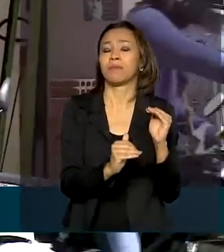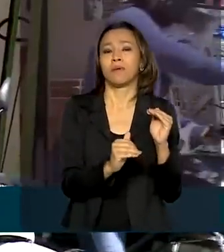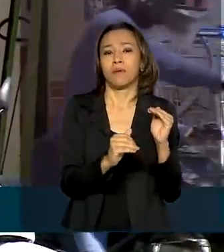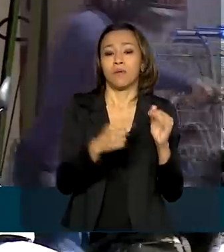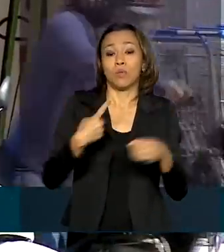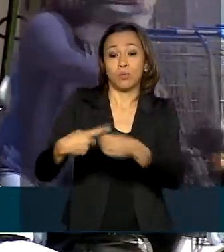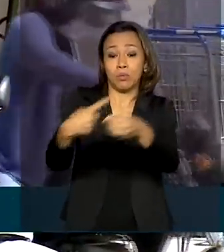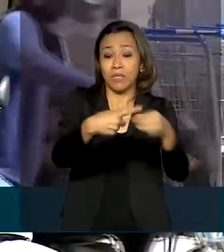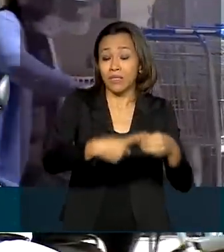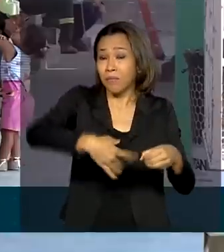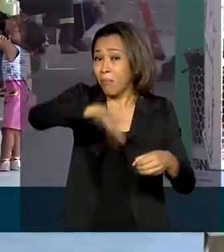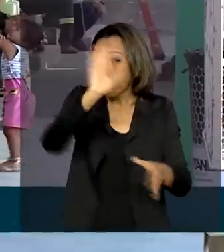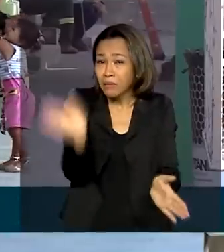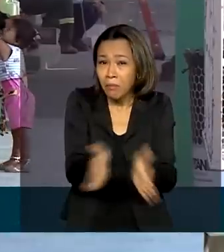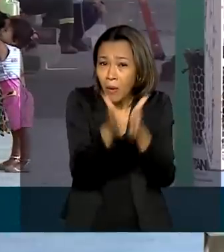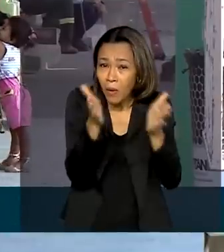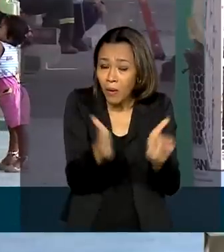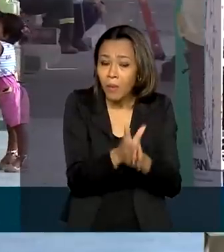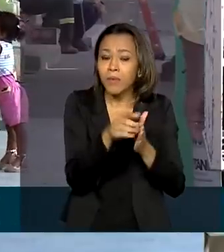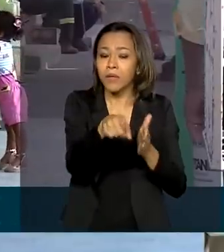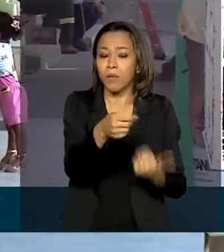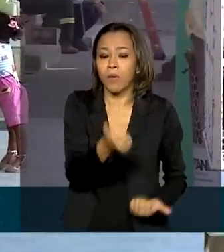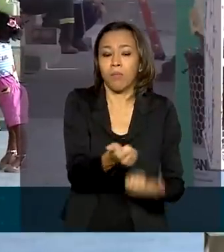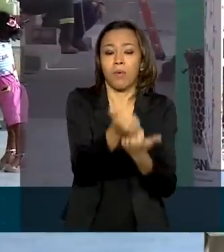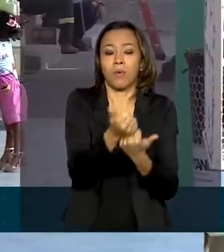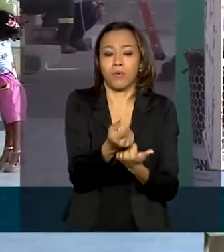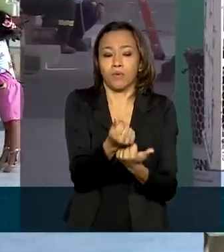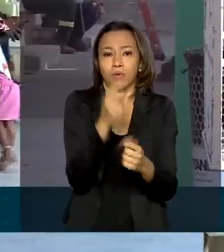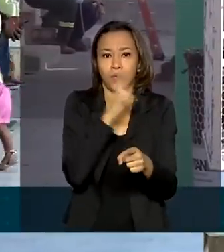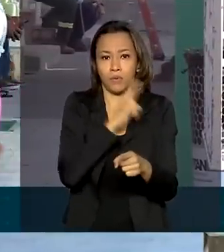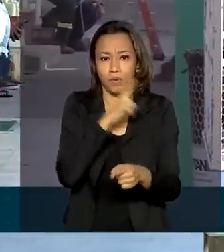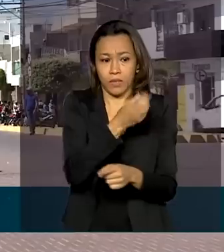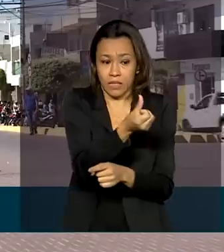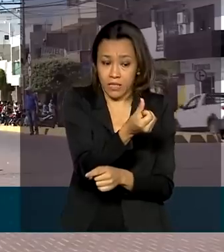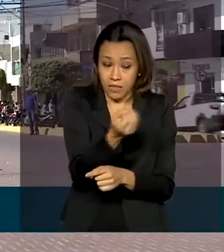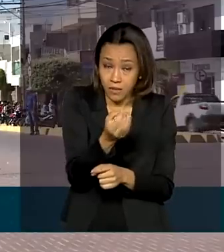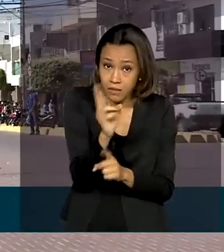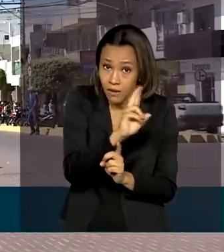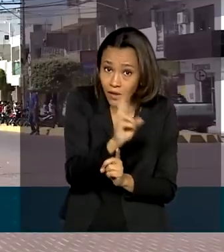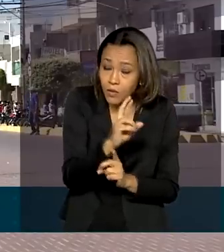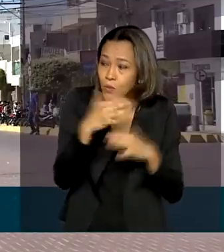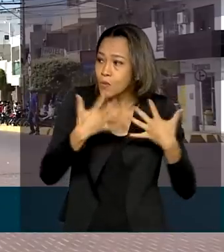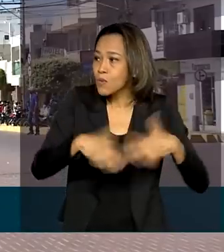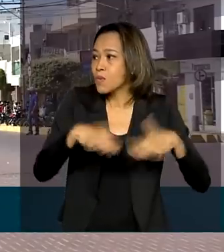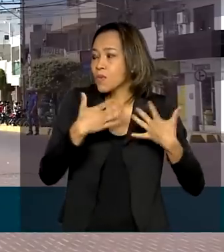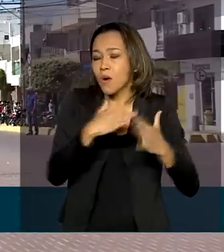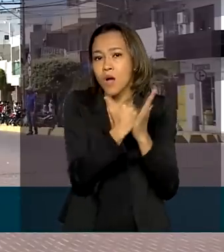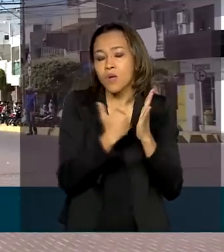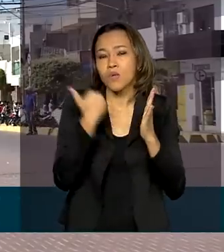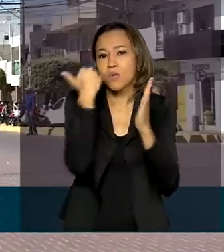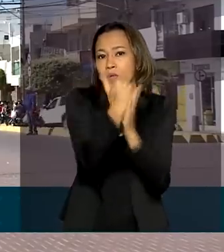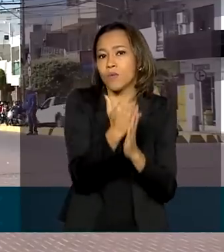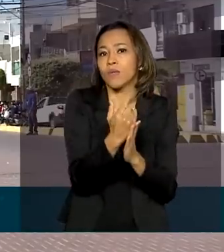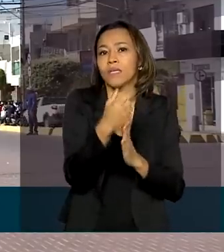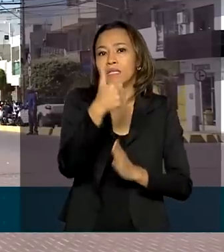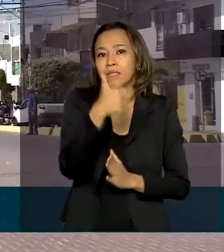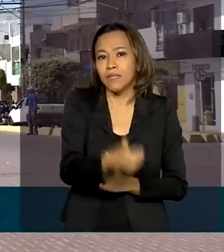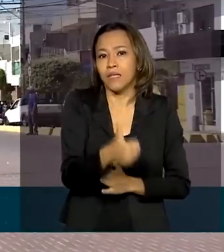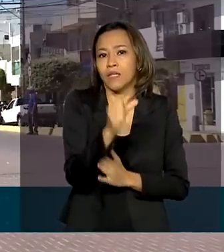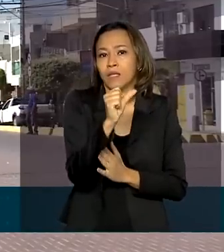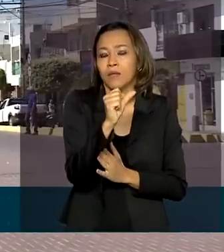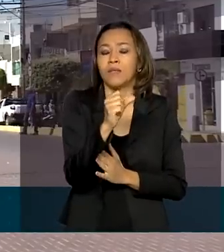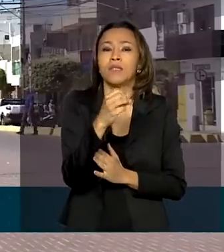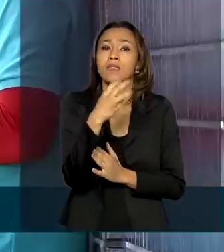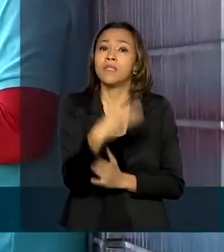os municípios mais pobres, o auxílio emergencial de R 600 fez a renda aumentar em 132